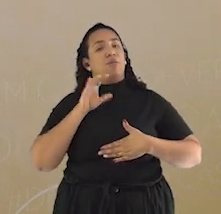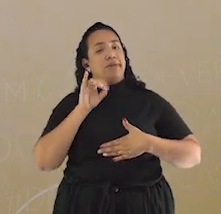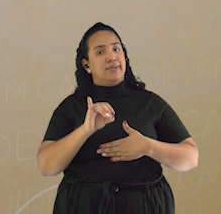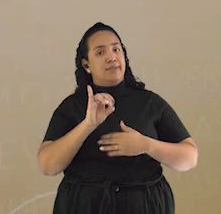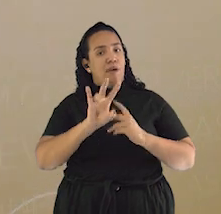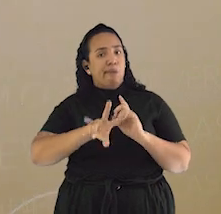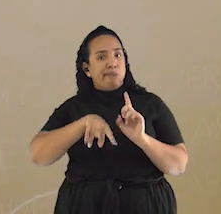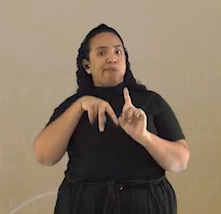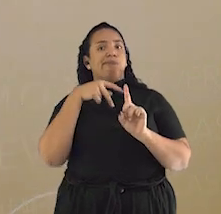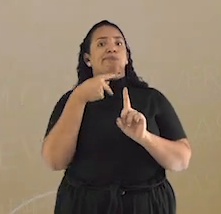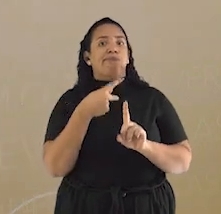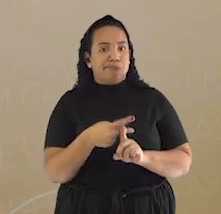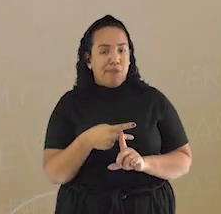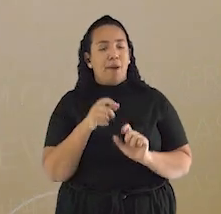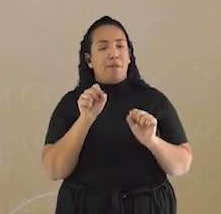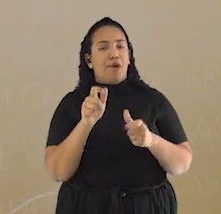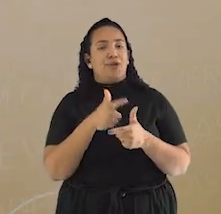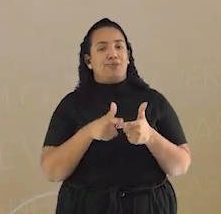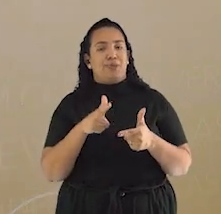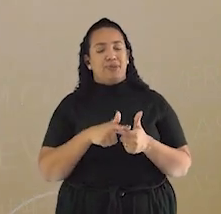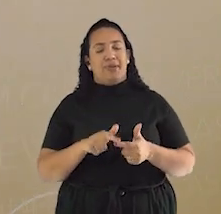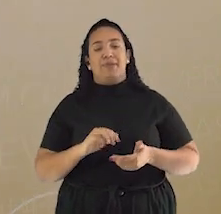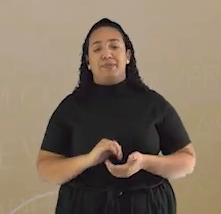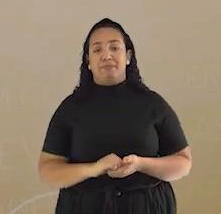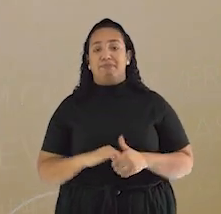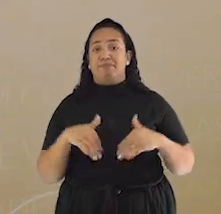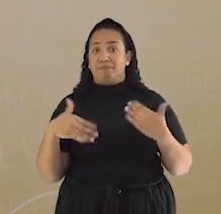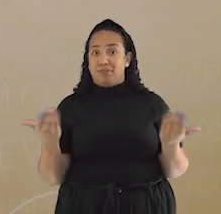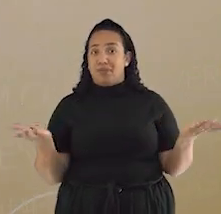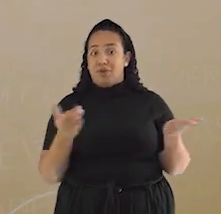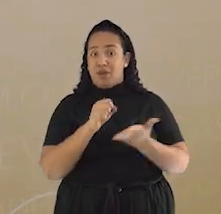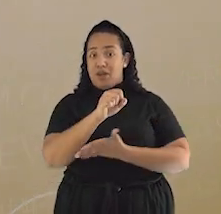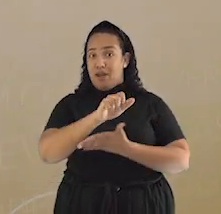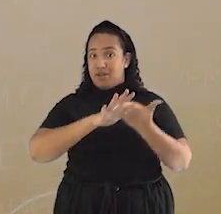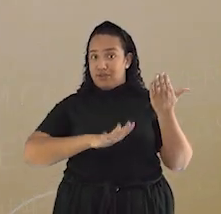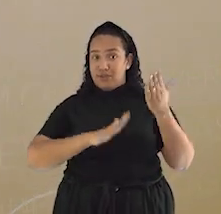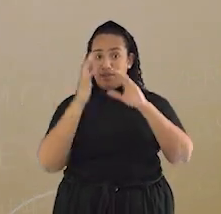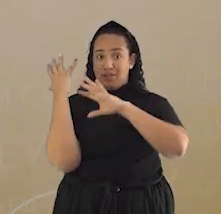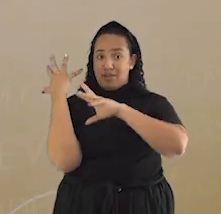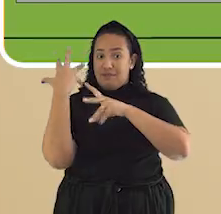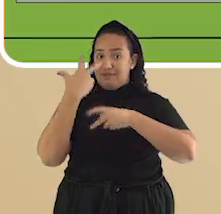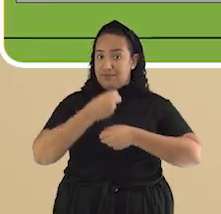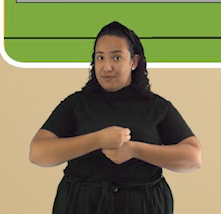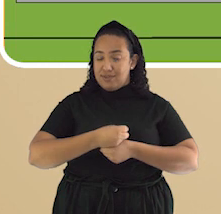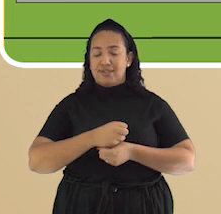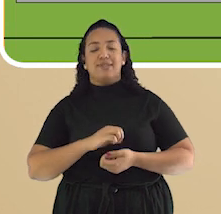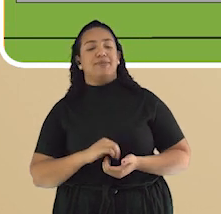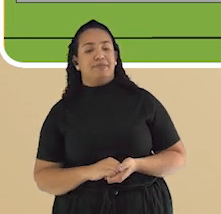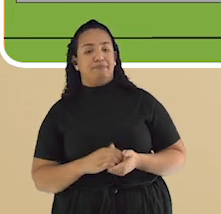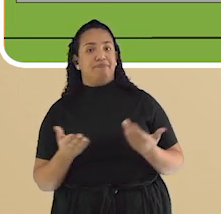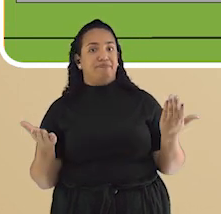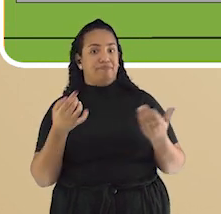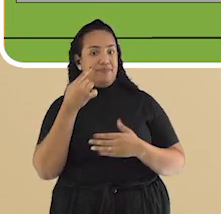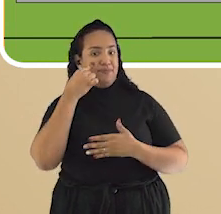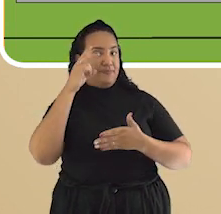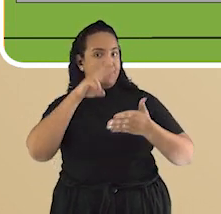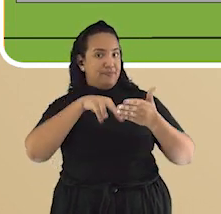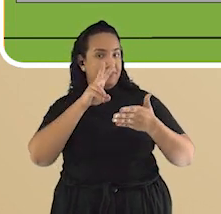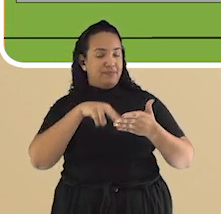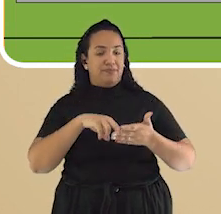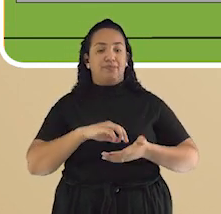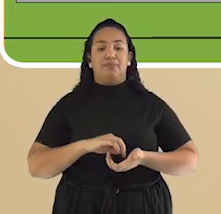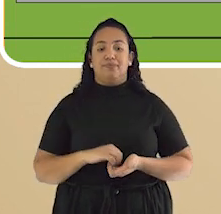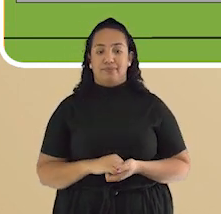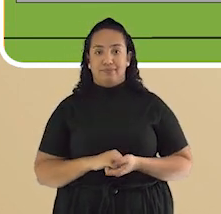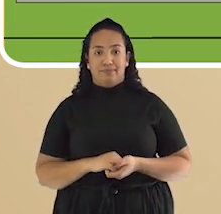problema. Entendido, pessoal? Agora, vamos partir para a nossa atividade de revisão. Vamos ler o enunciado juntos? Uma das